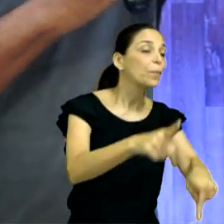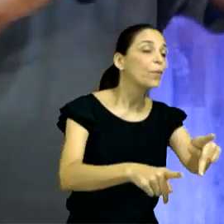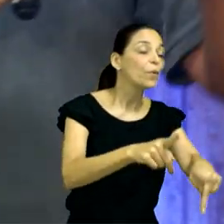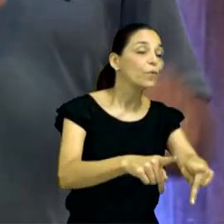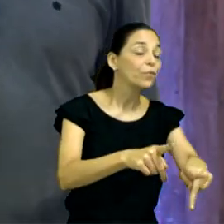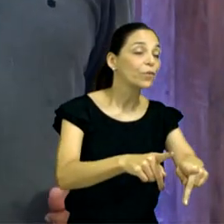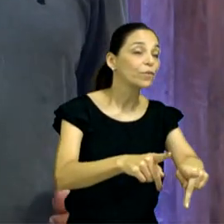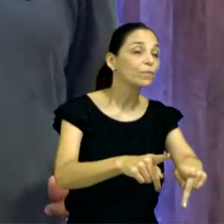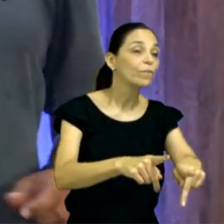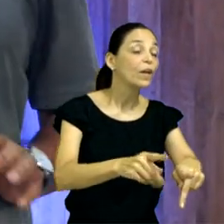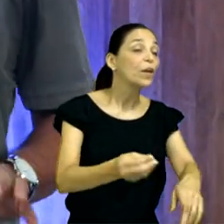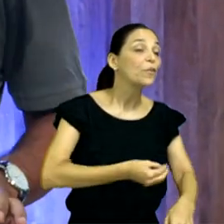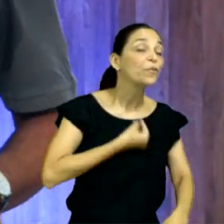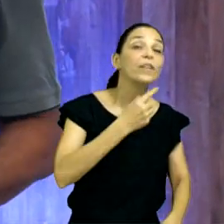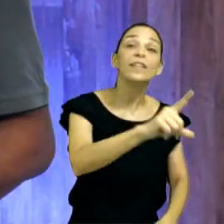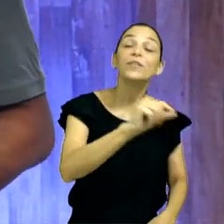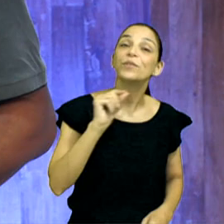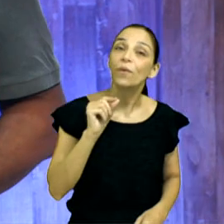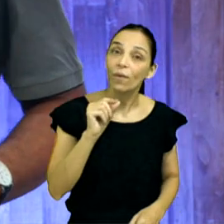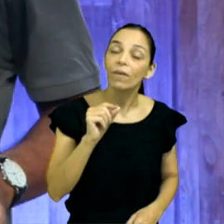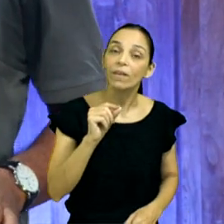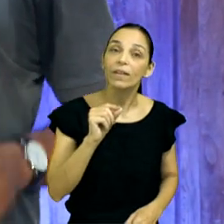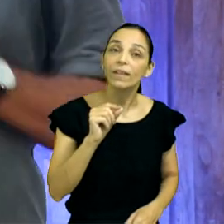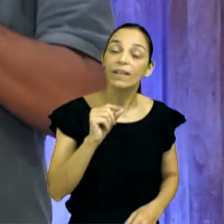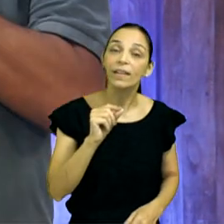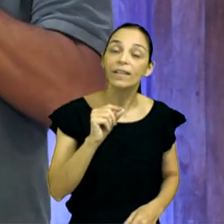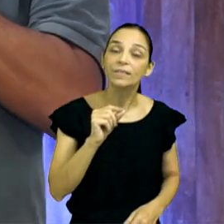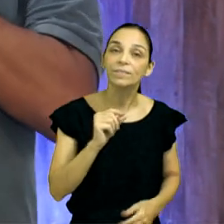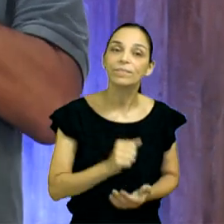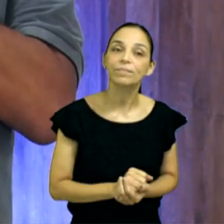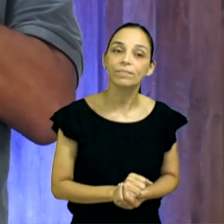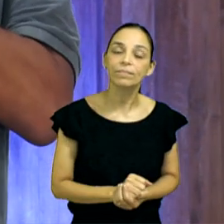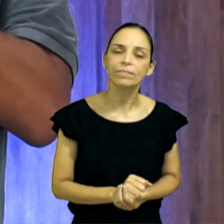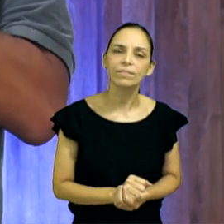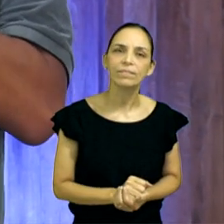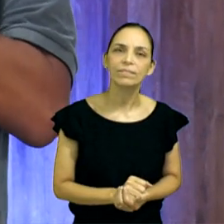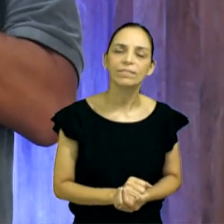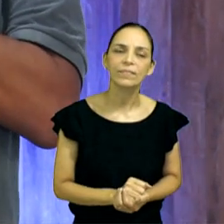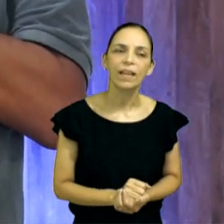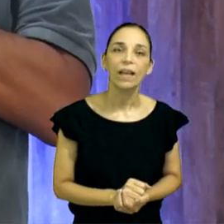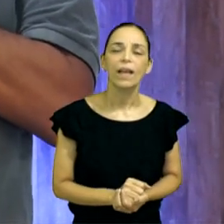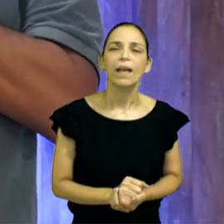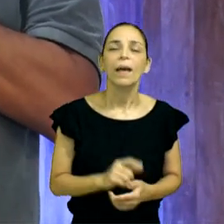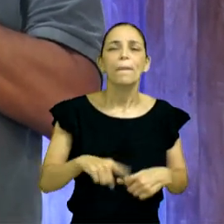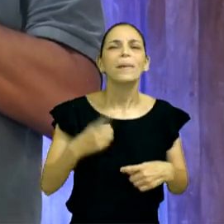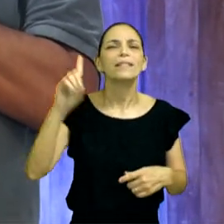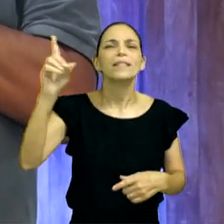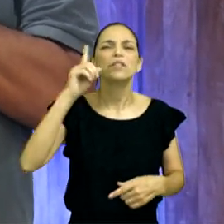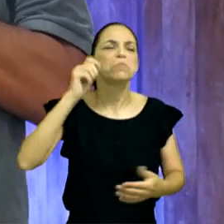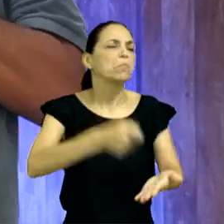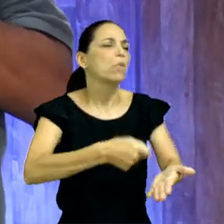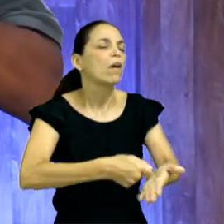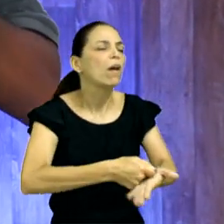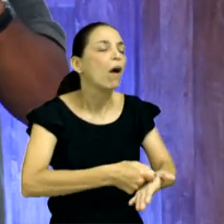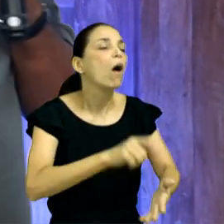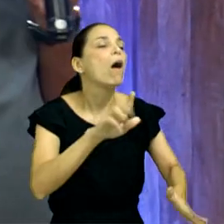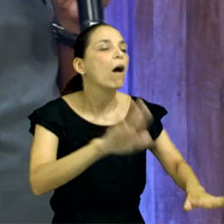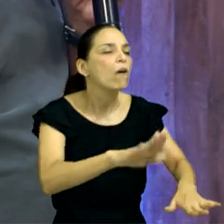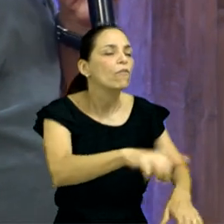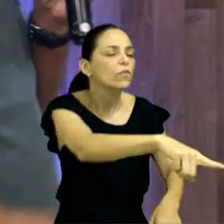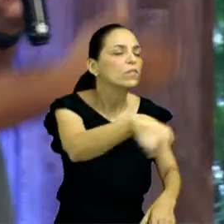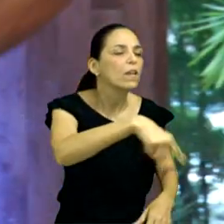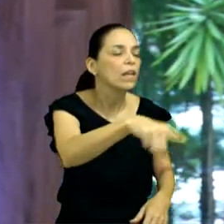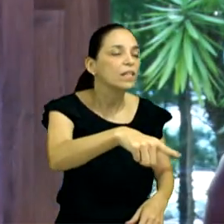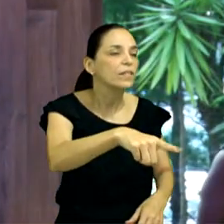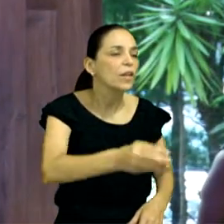escolhe a vida. Deu a dica ainda. Mas ele não disse, é o seguinte, você vai escolher a vida e pronto. Foi isso que ele disse? Deus não faz isso.